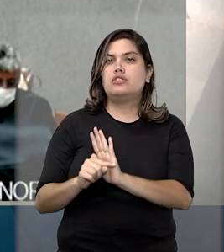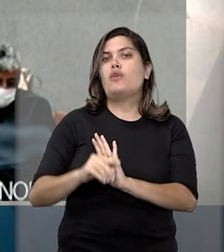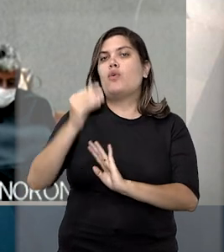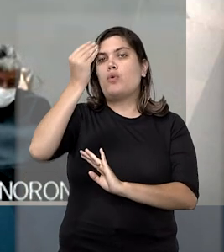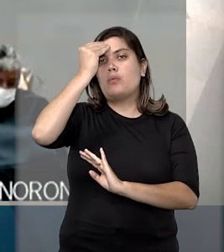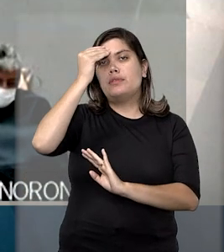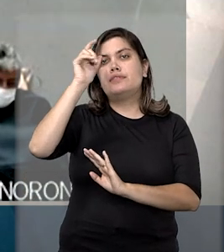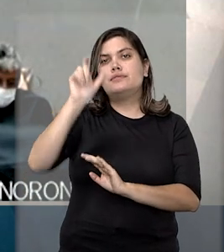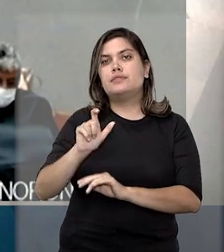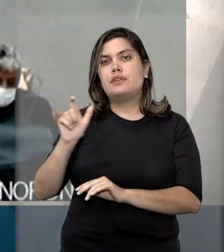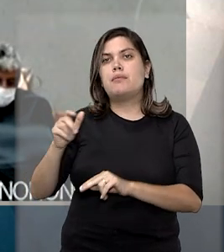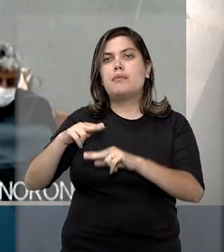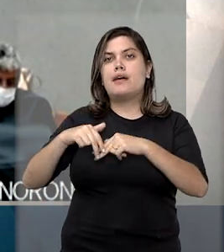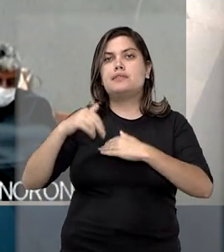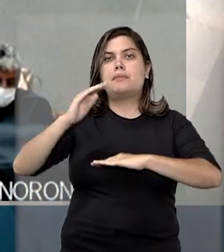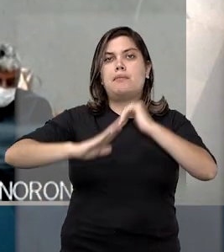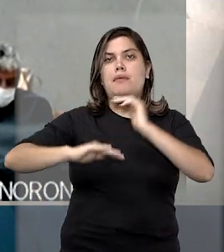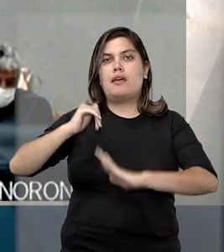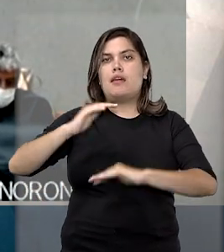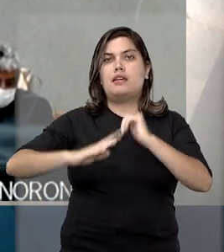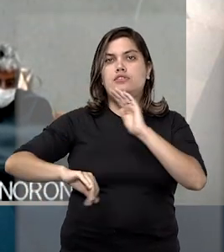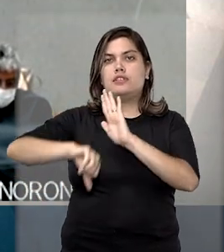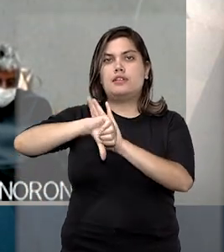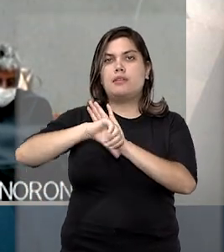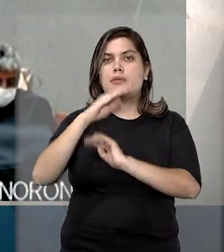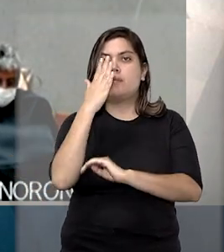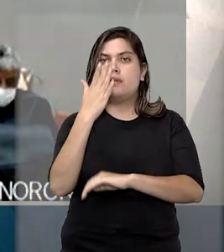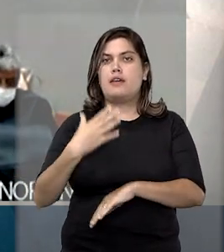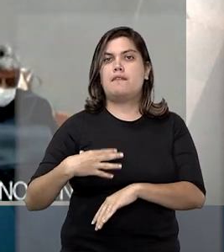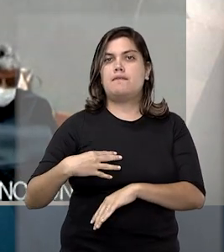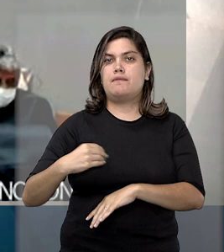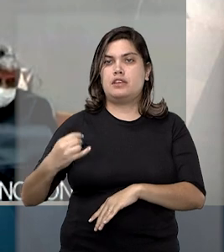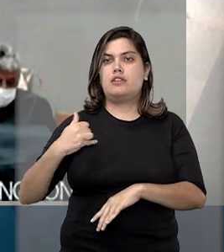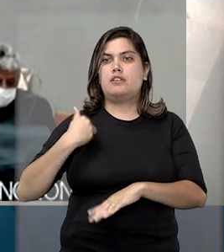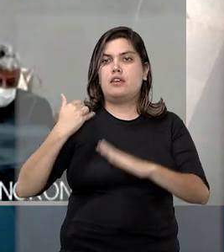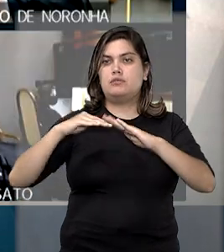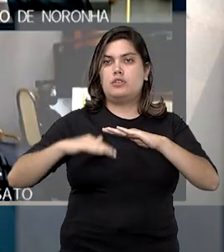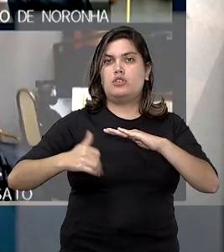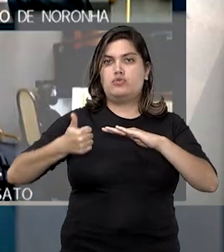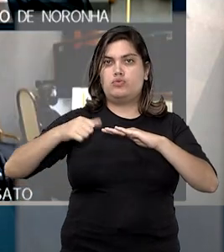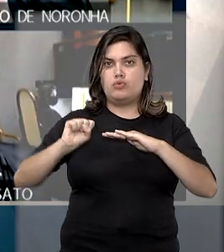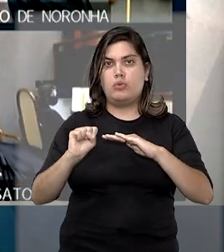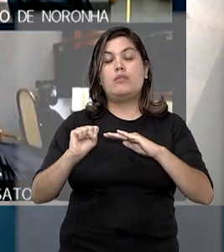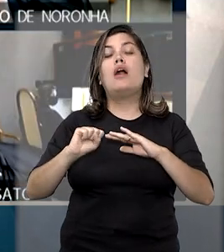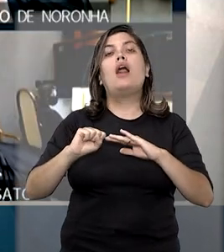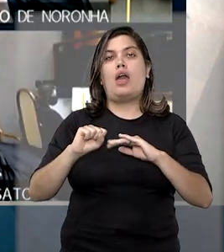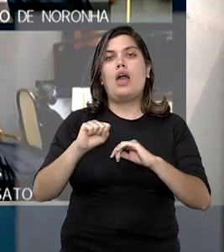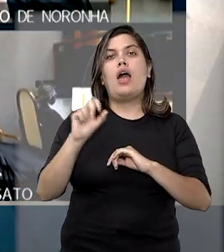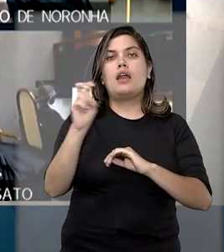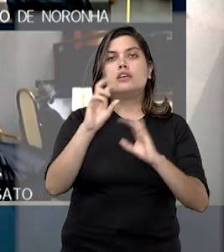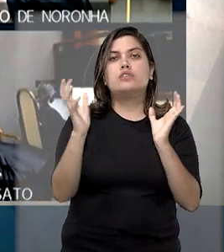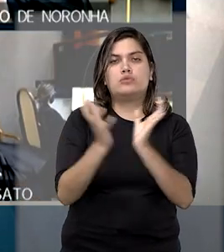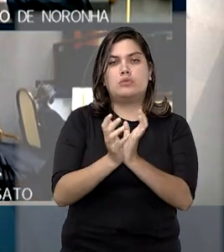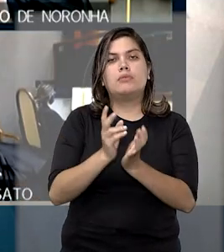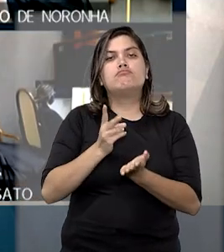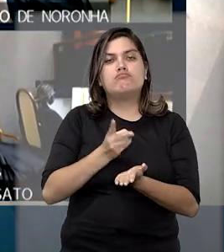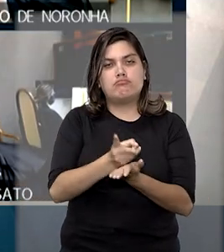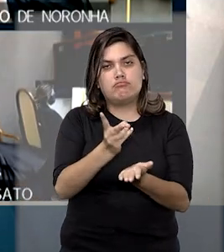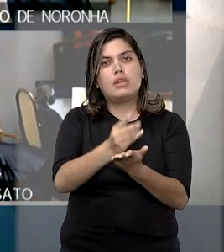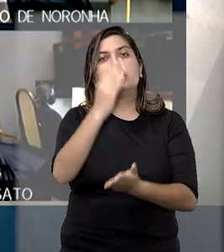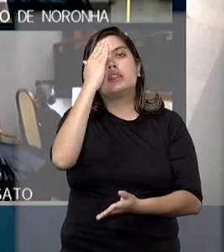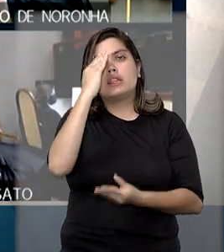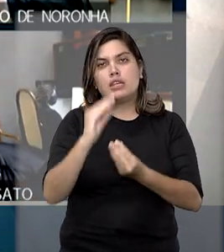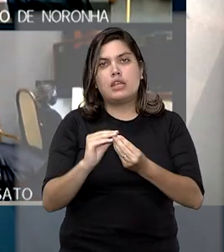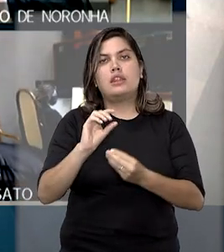culpabilidade em razão da prática de crime na presença de filhos menores. Com isso, a quinta turma manteve o